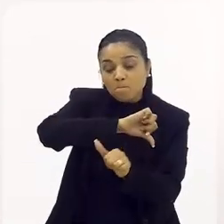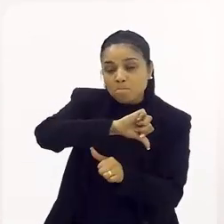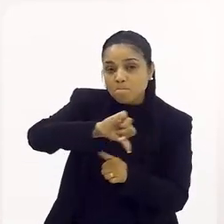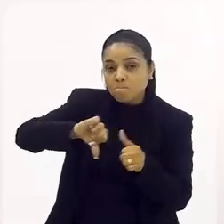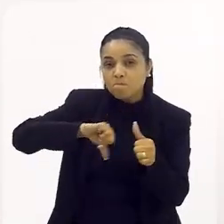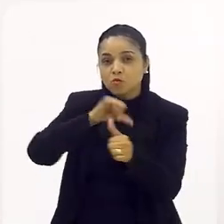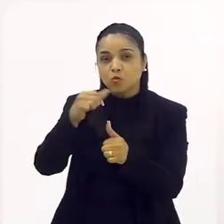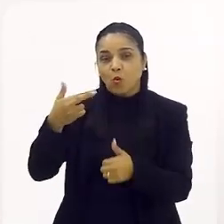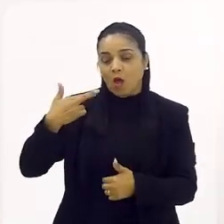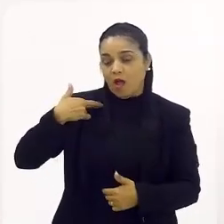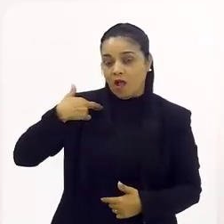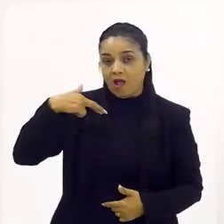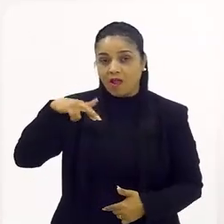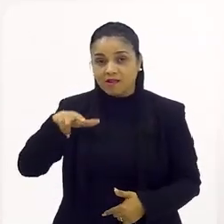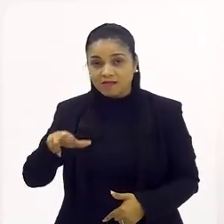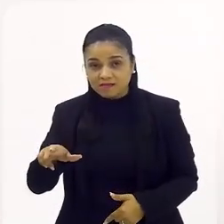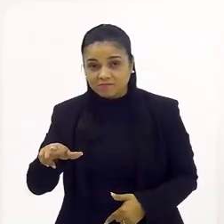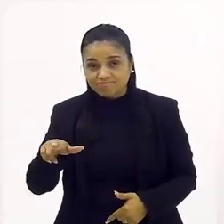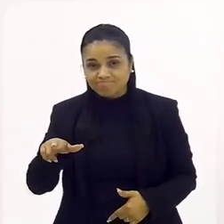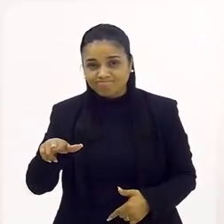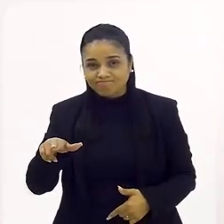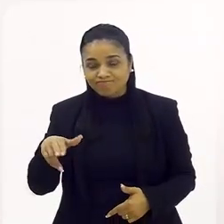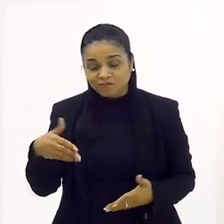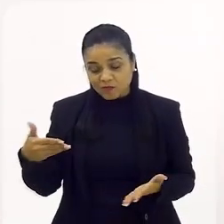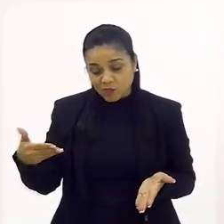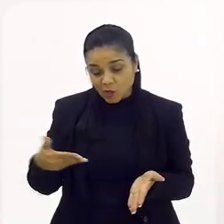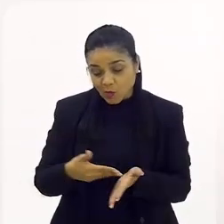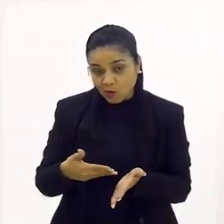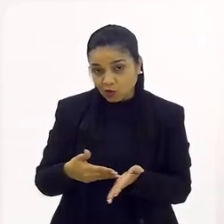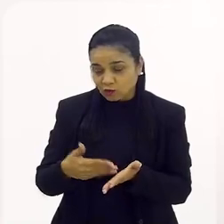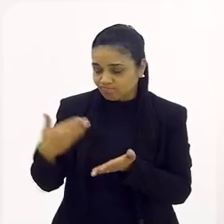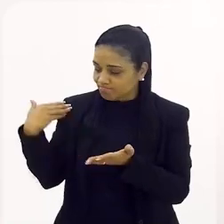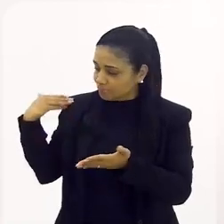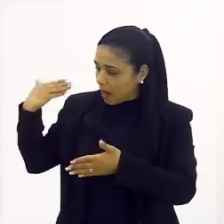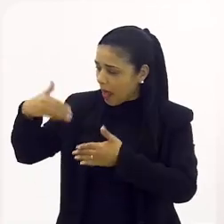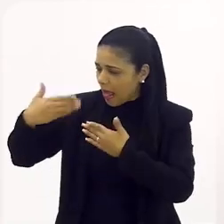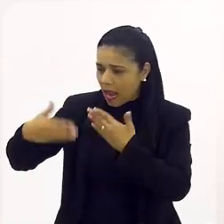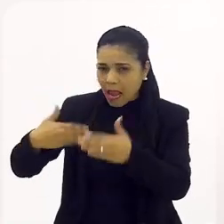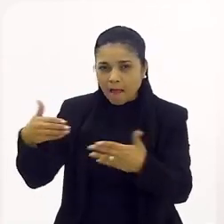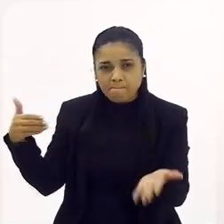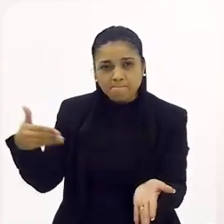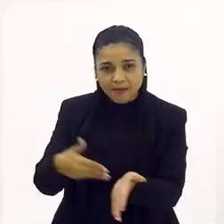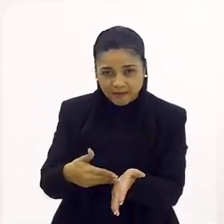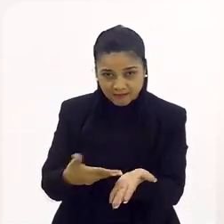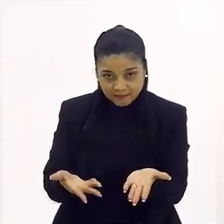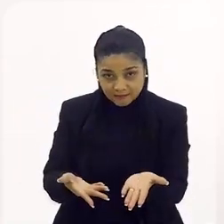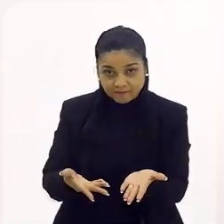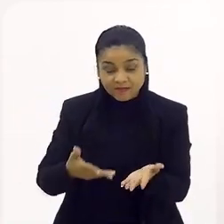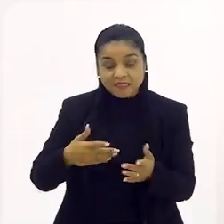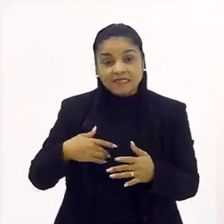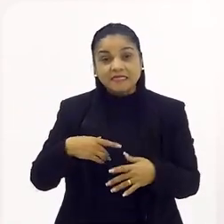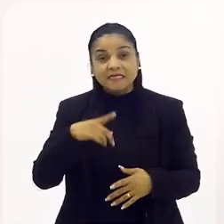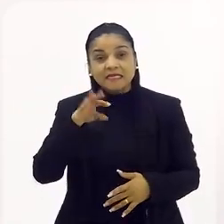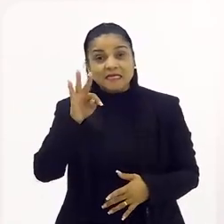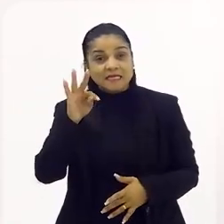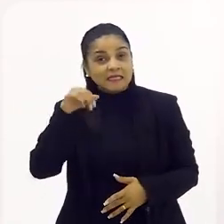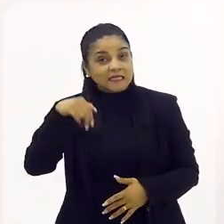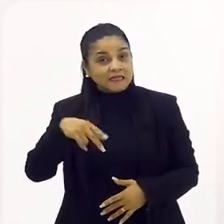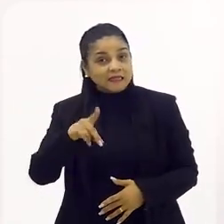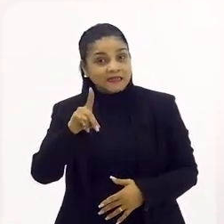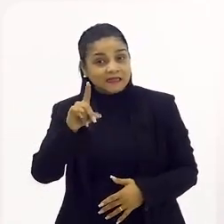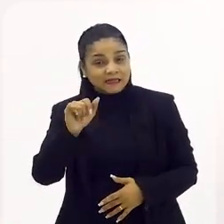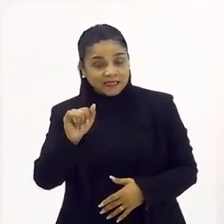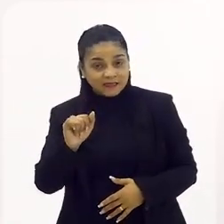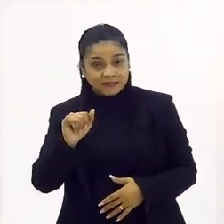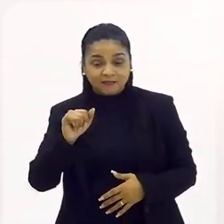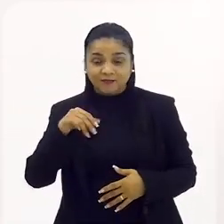mudou a religião até os dias de hoje. Mas Tenda dos Milagres, eu